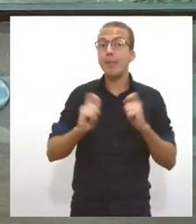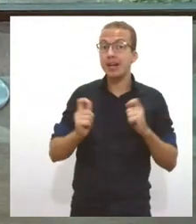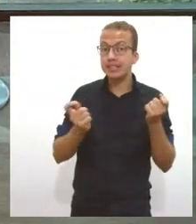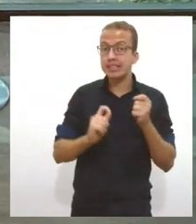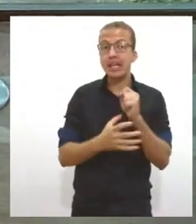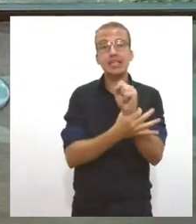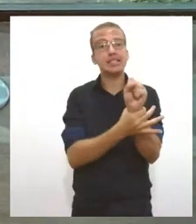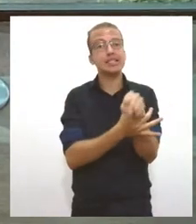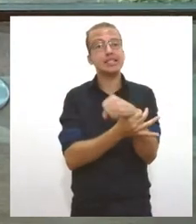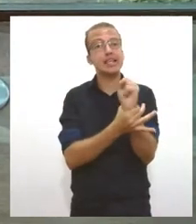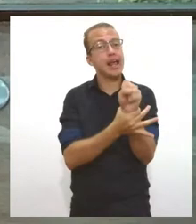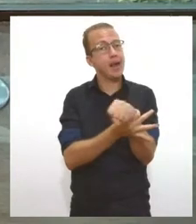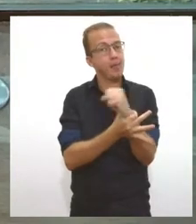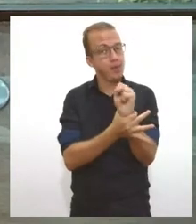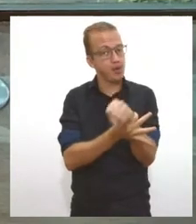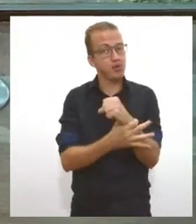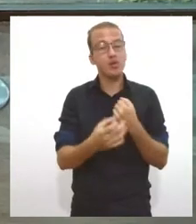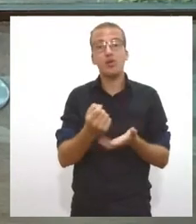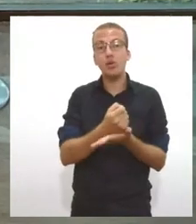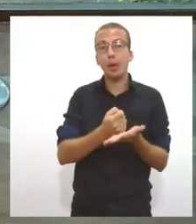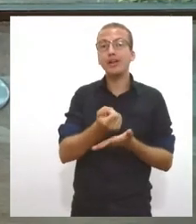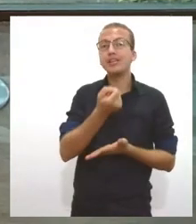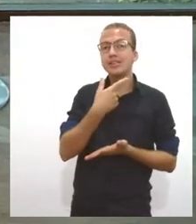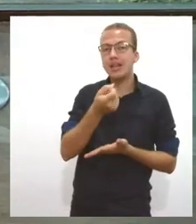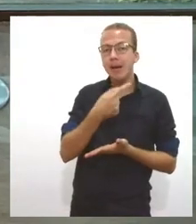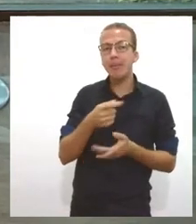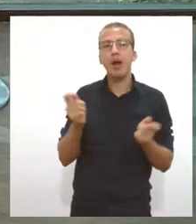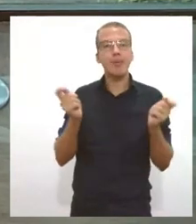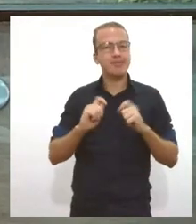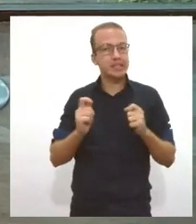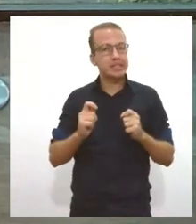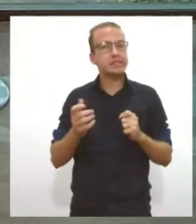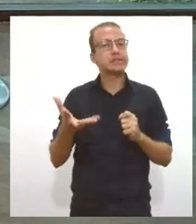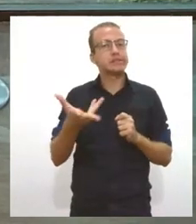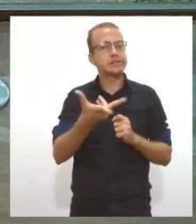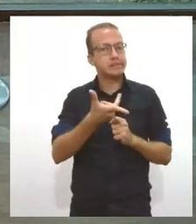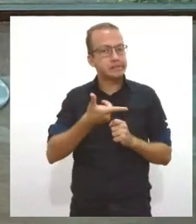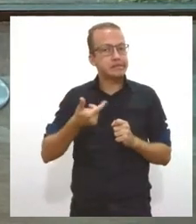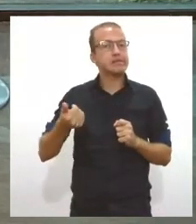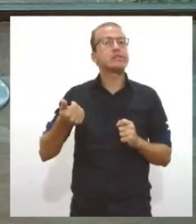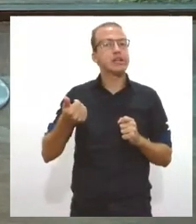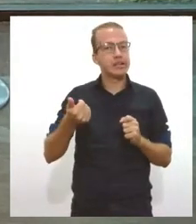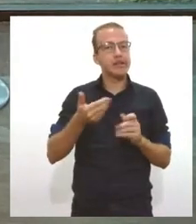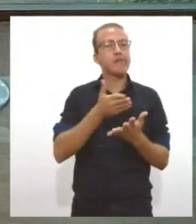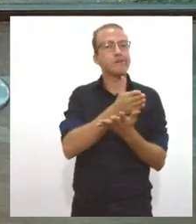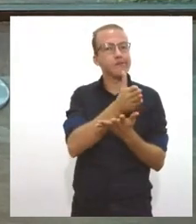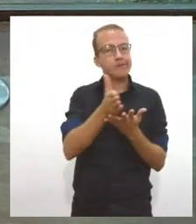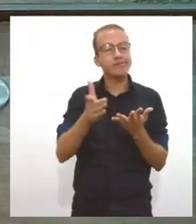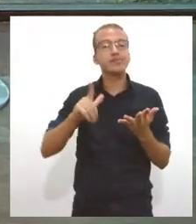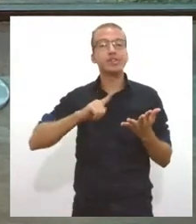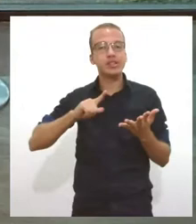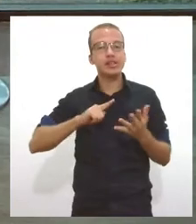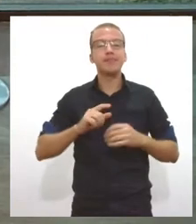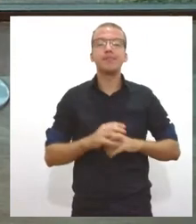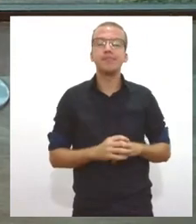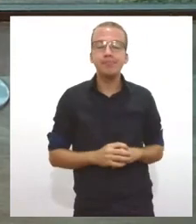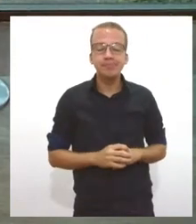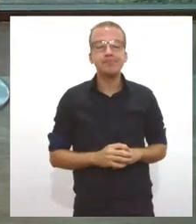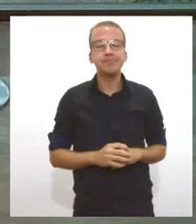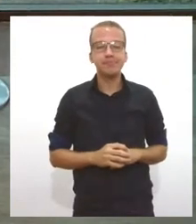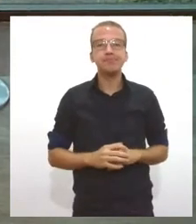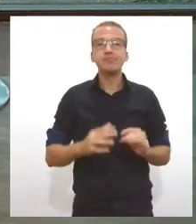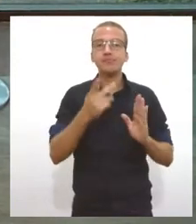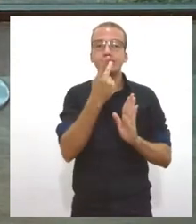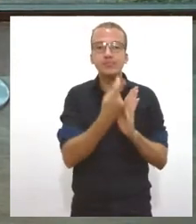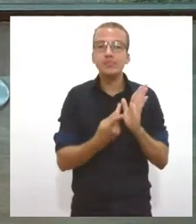detectar possíveis desvios de qualidade e, dentre outras variantes, o projeto também prevê que os